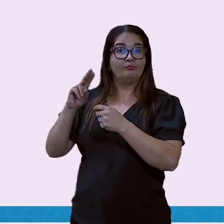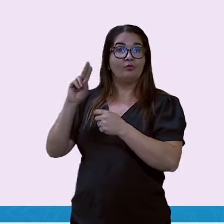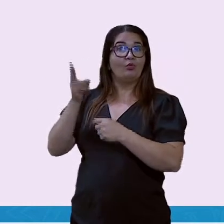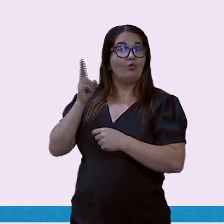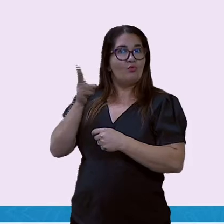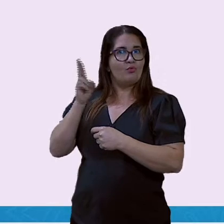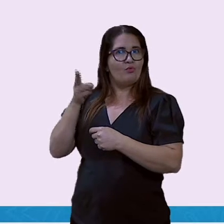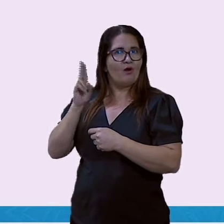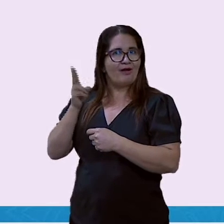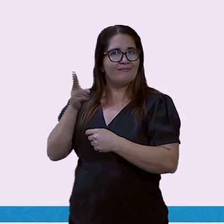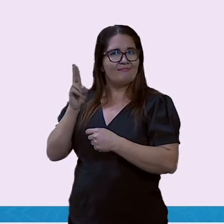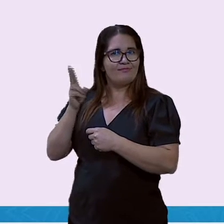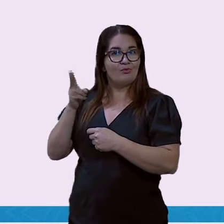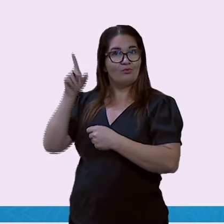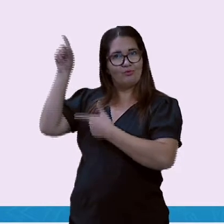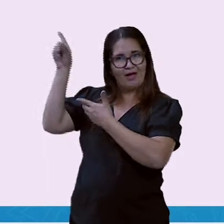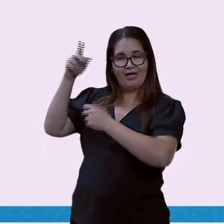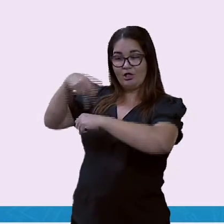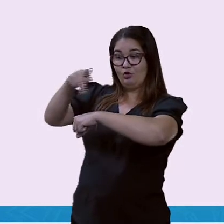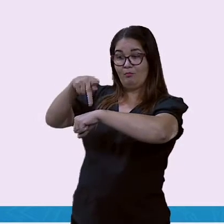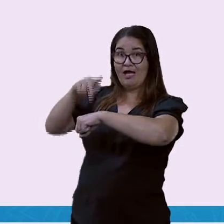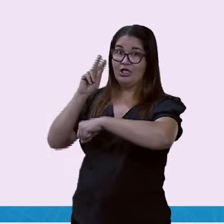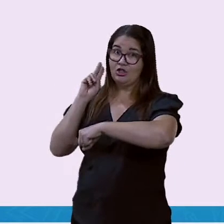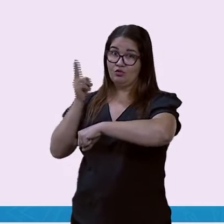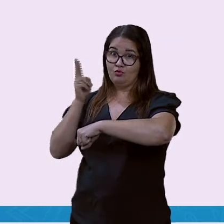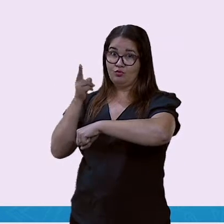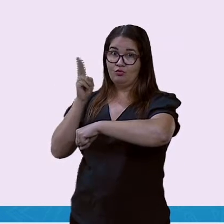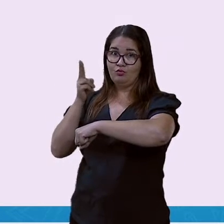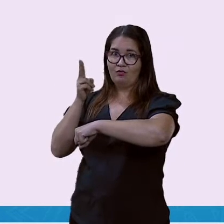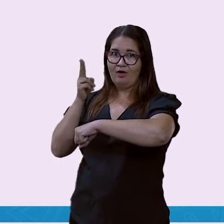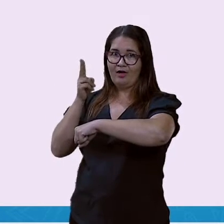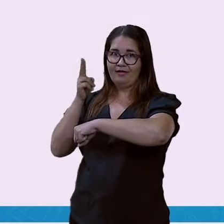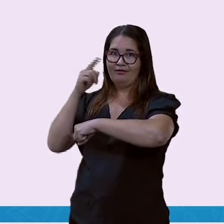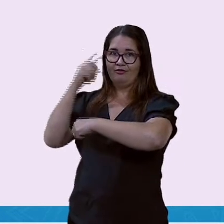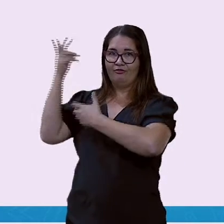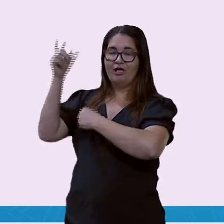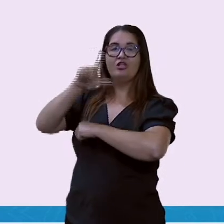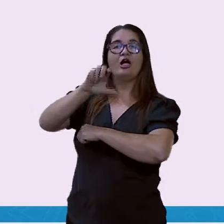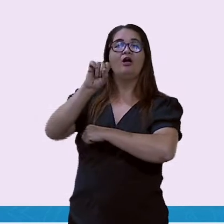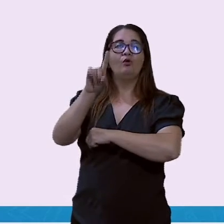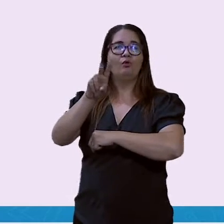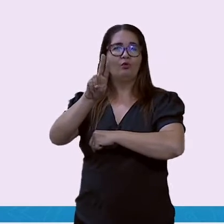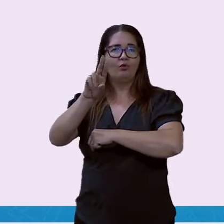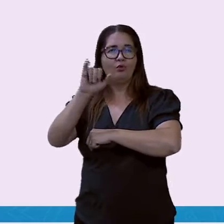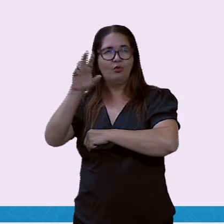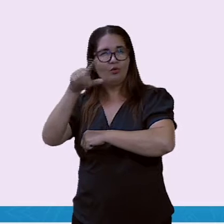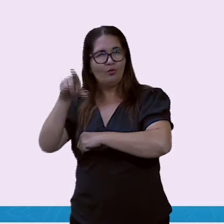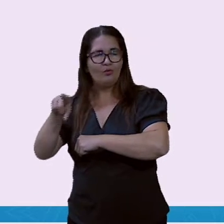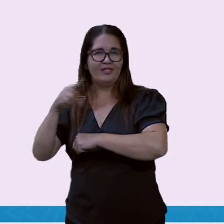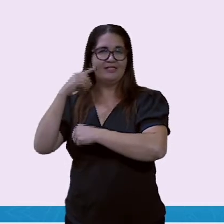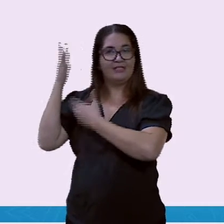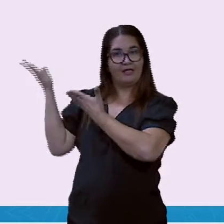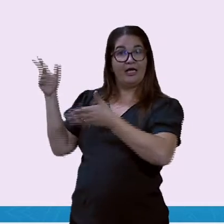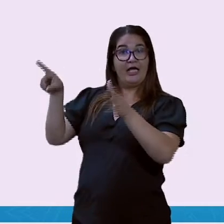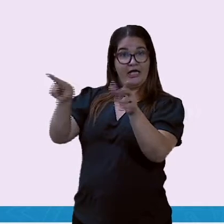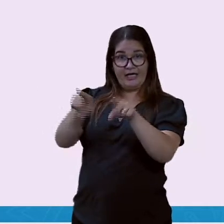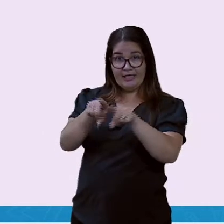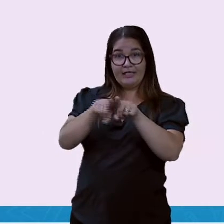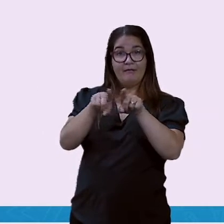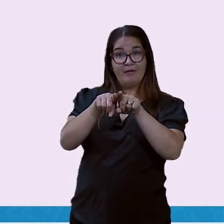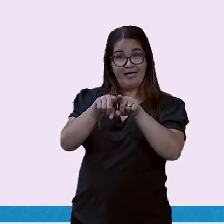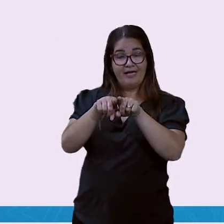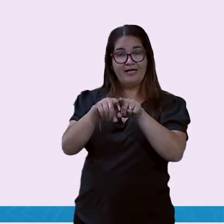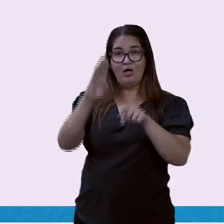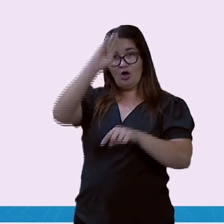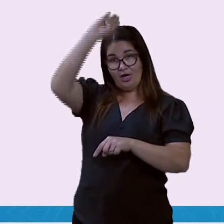do Uruguai. Não podemos esquecer do nosso craque, nosso menino de ouro, Neymar. Quem